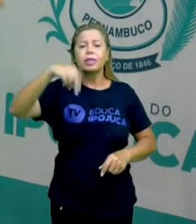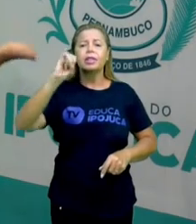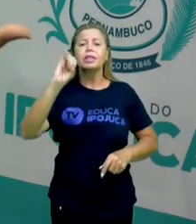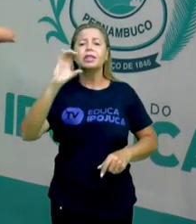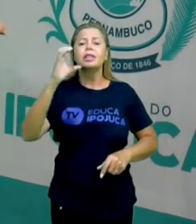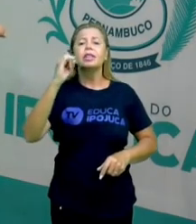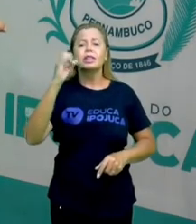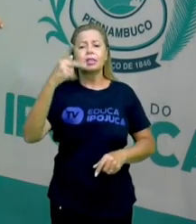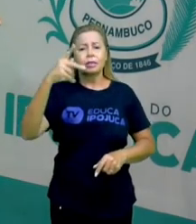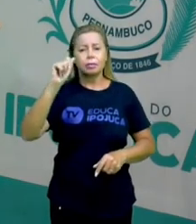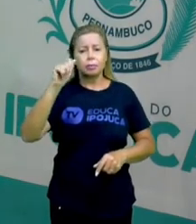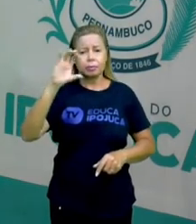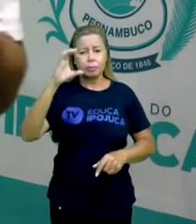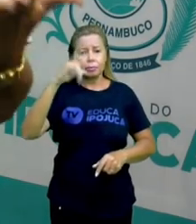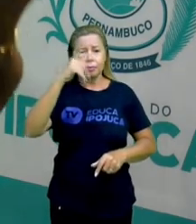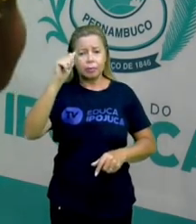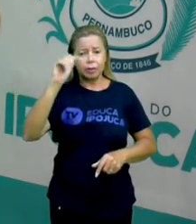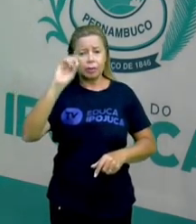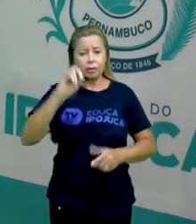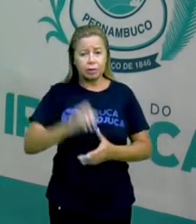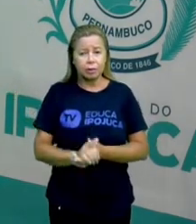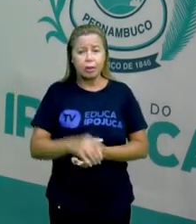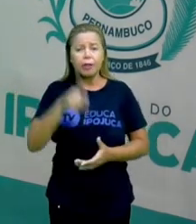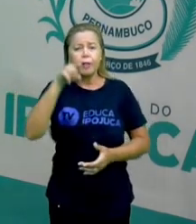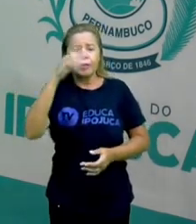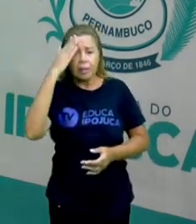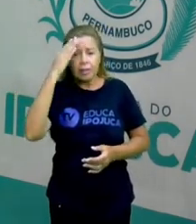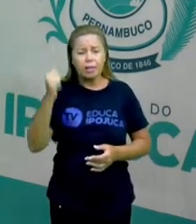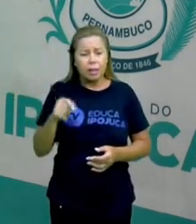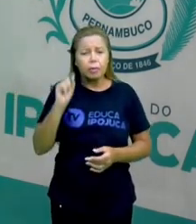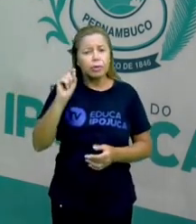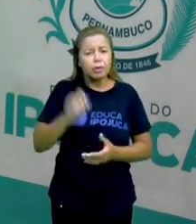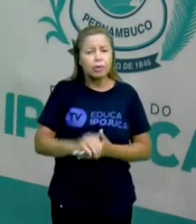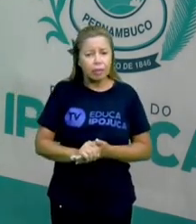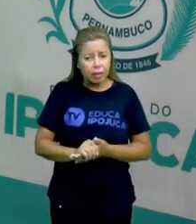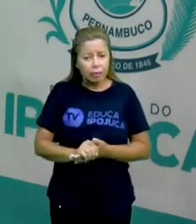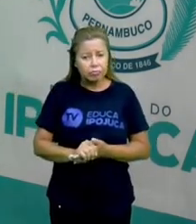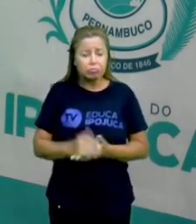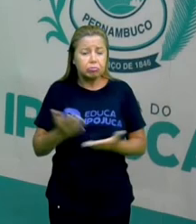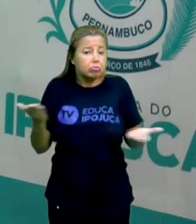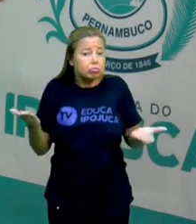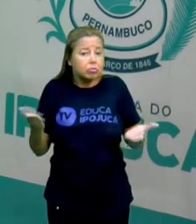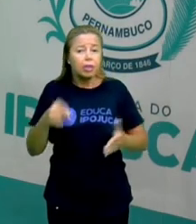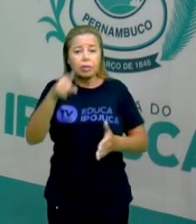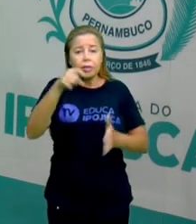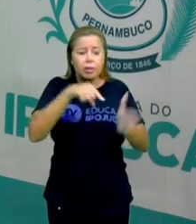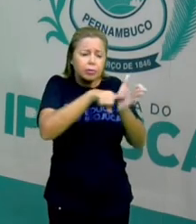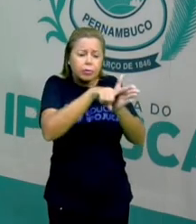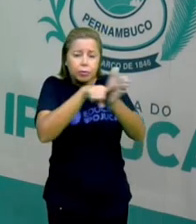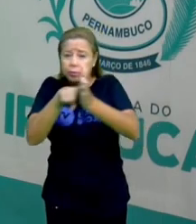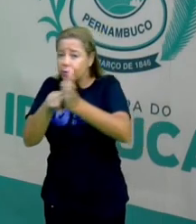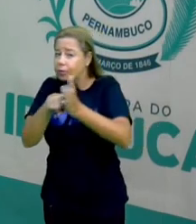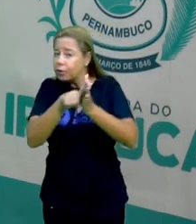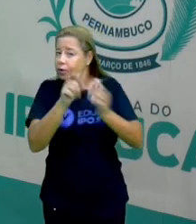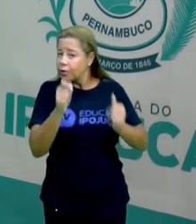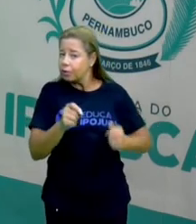o aniversário da nossa cidade. E o que é emancipação política? Você já procurou saber?